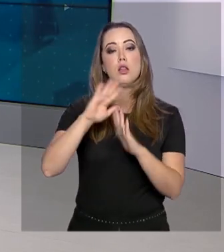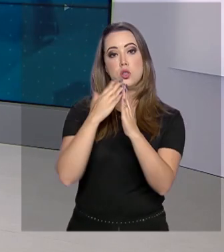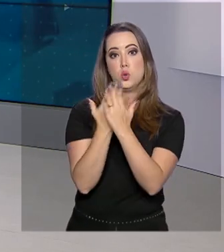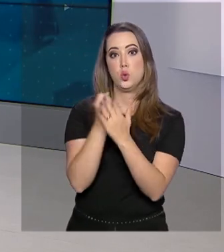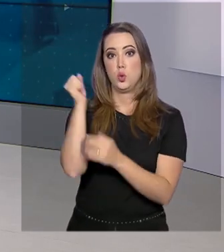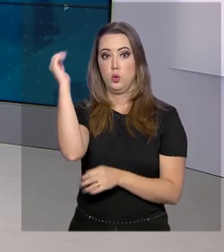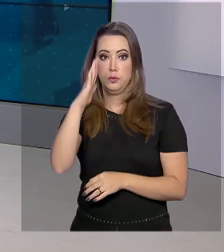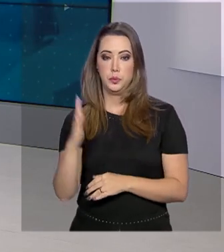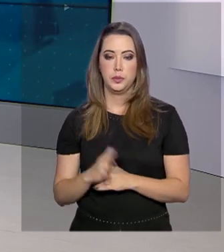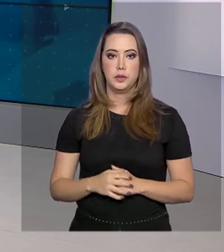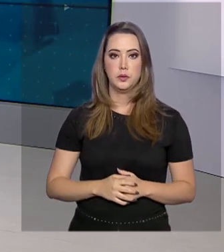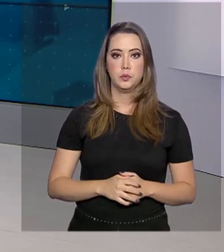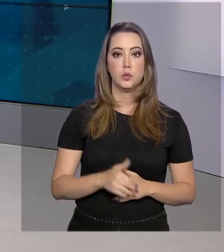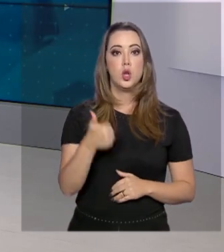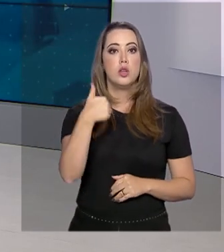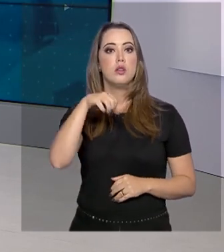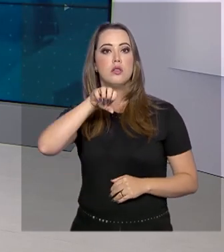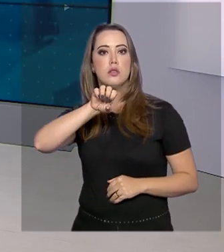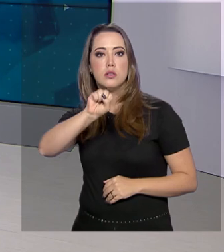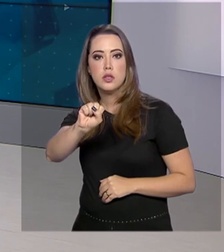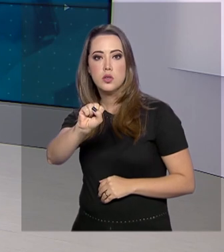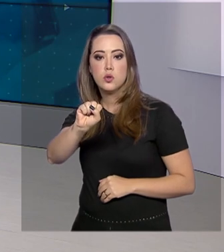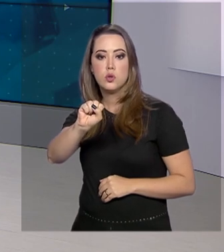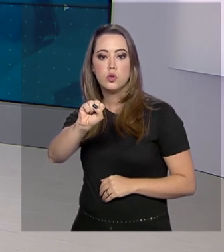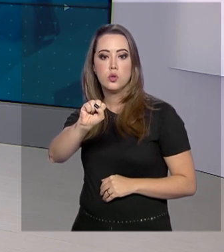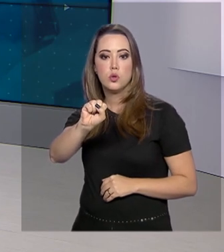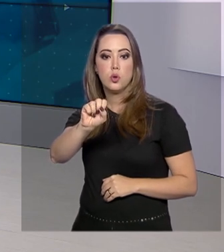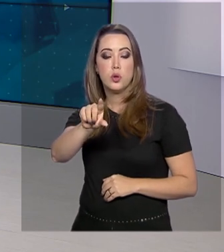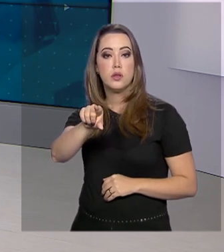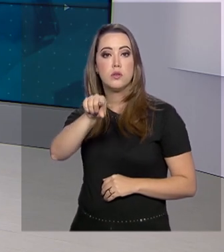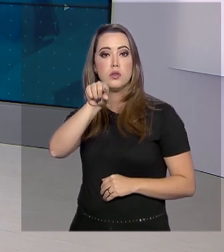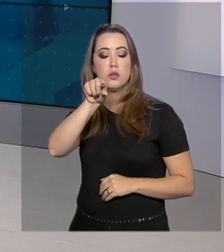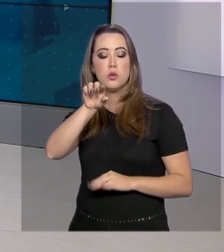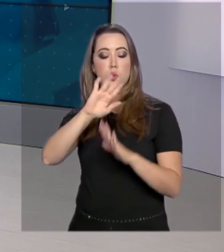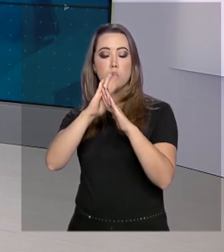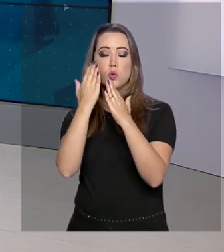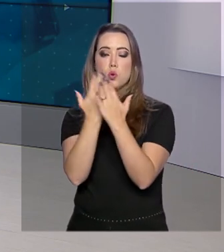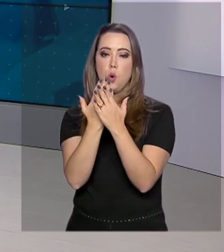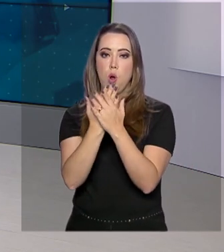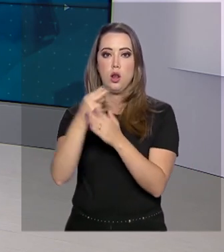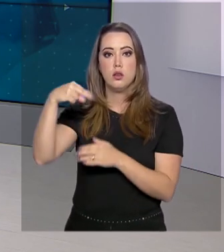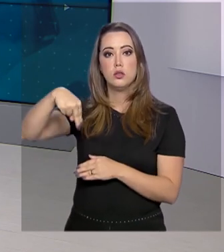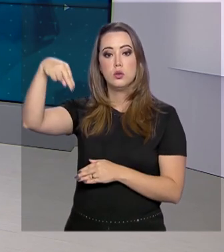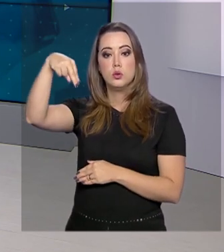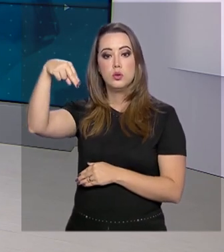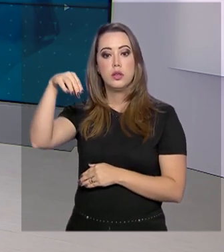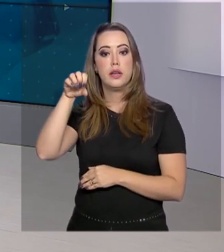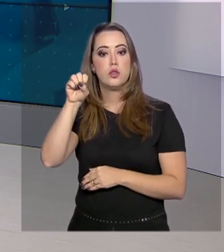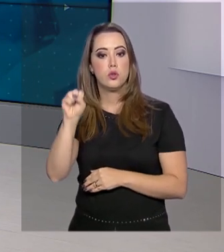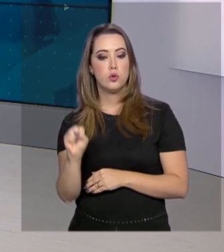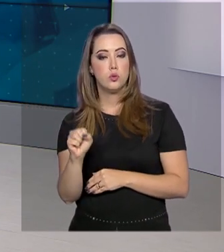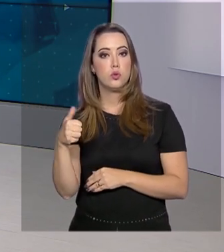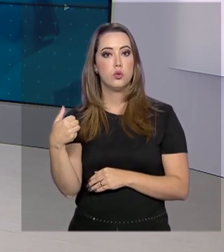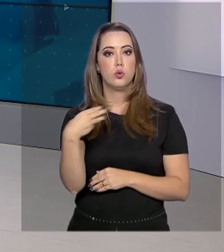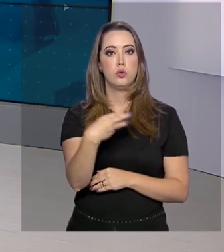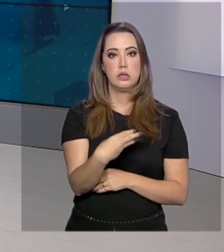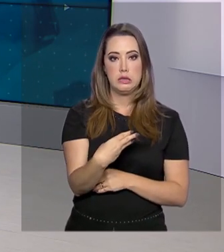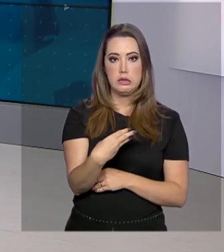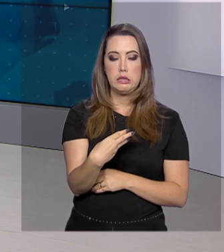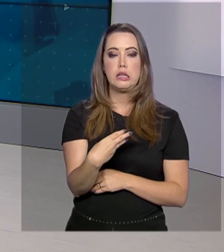pelo Brasil. Foram 18 escolas selecionadas na região norte. No sul, 13